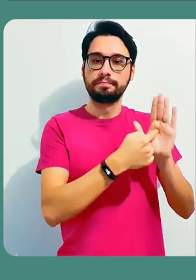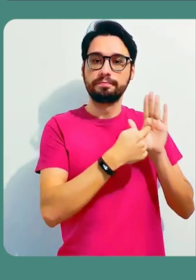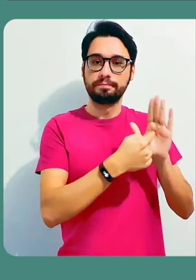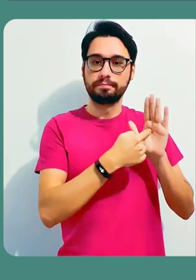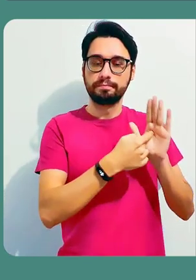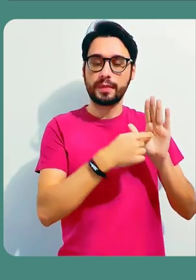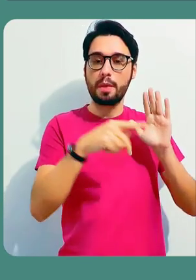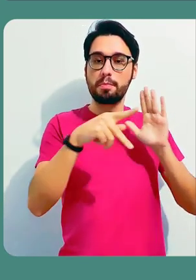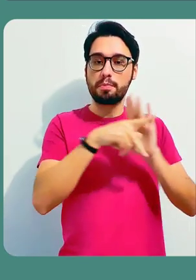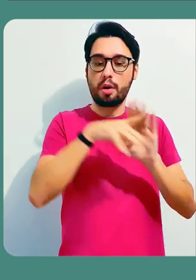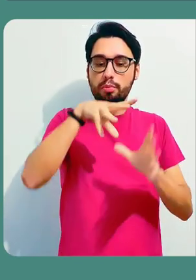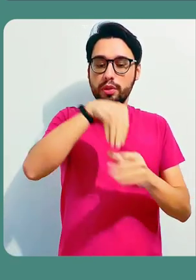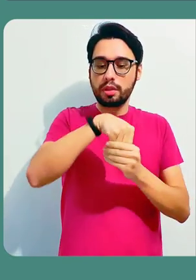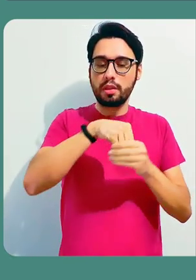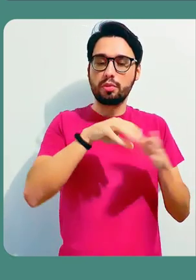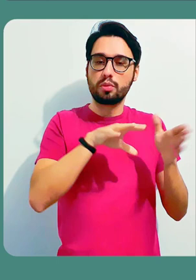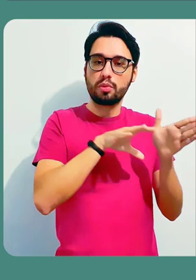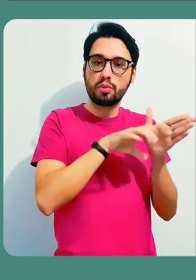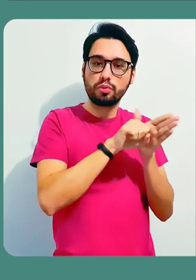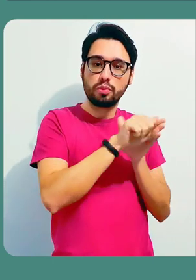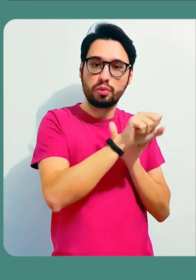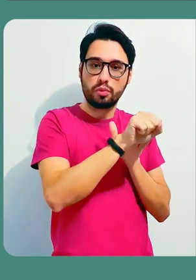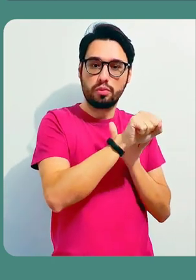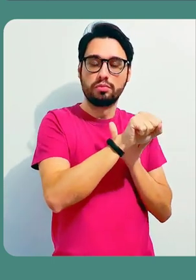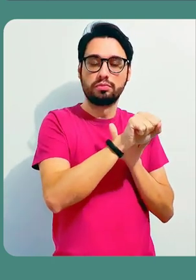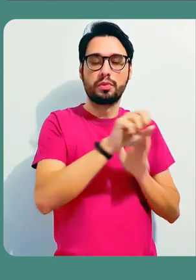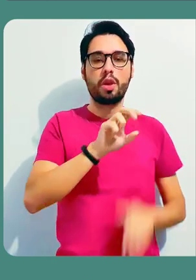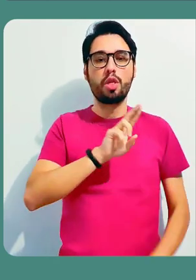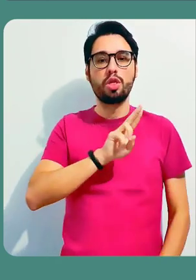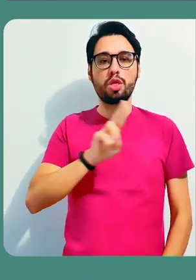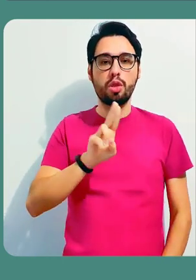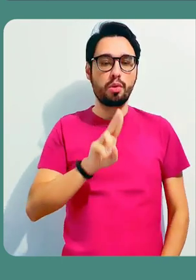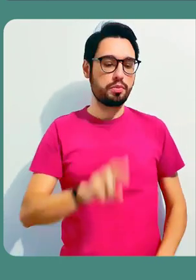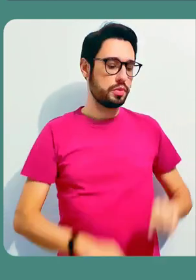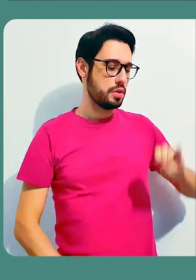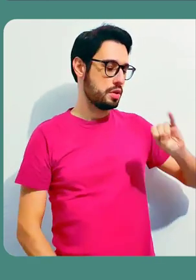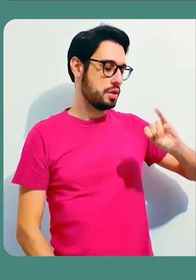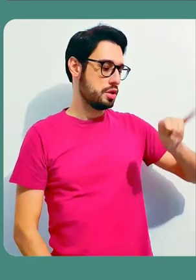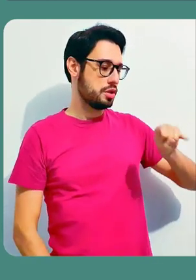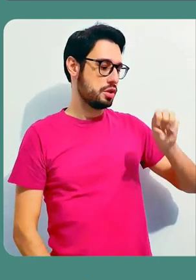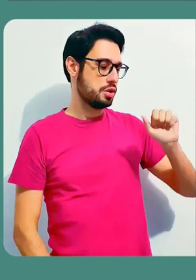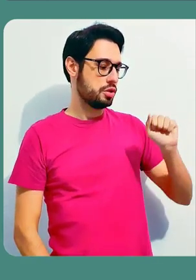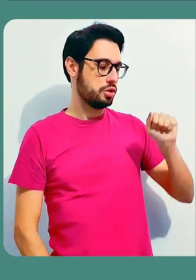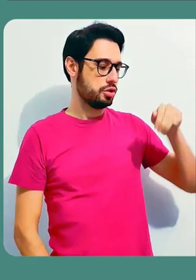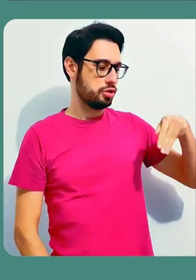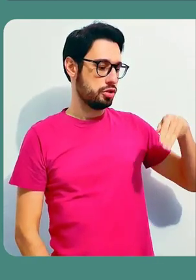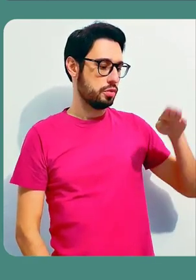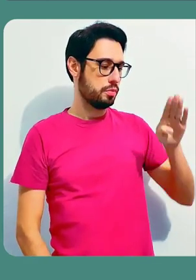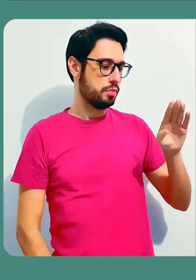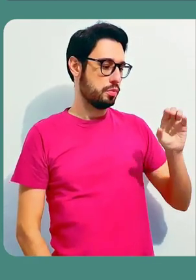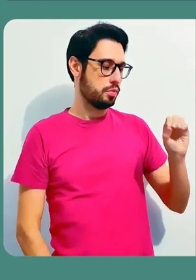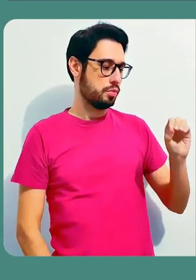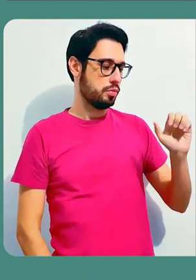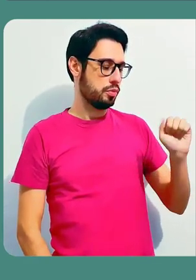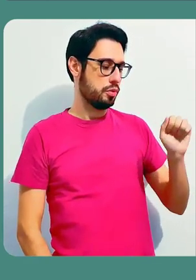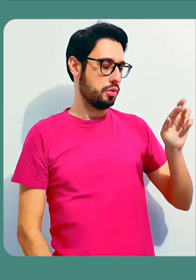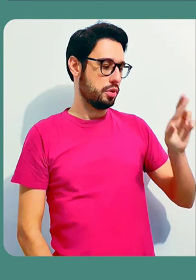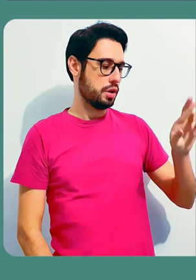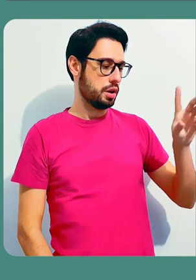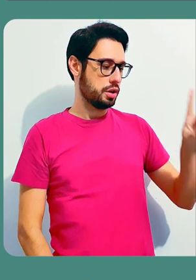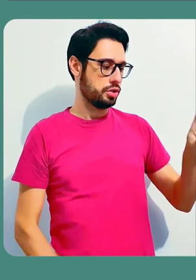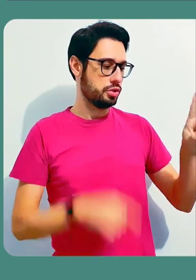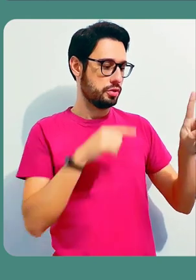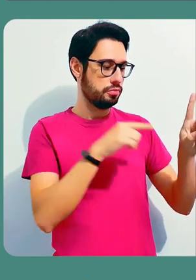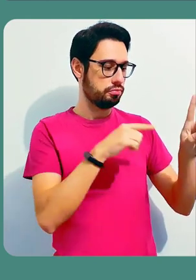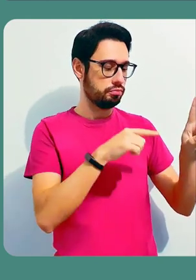Uma outra ferramenta que eu quero apresentar para vocês é uma aplicação do Google. Essa ferramenta se chama Jamboard